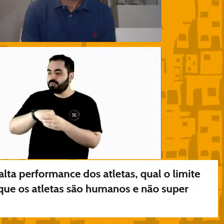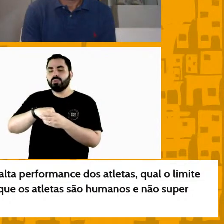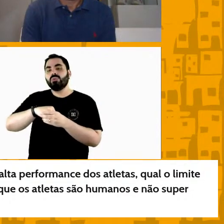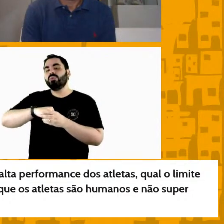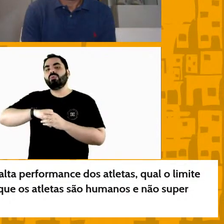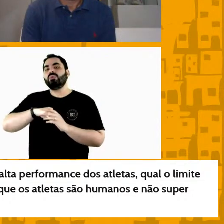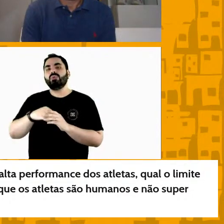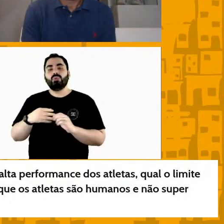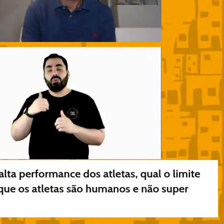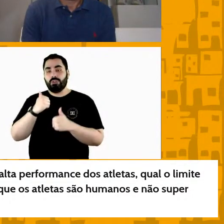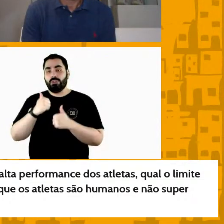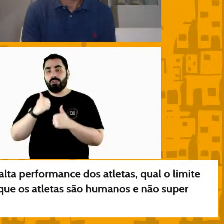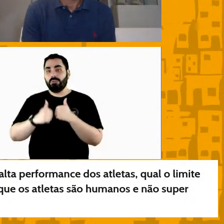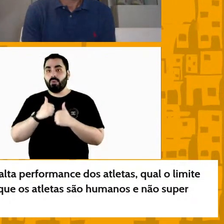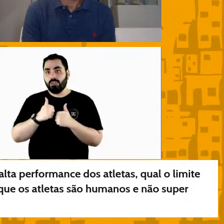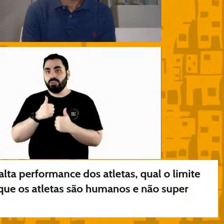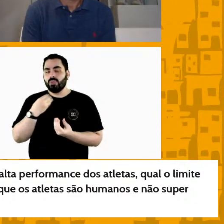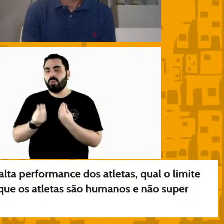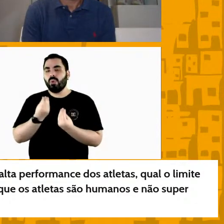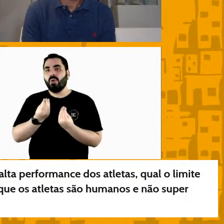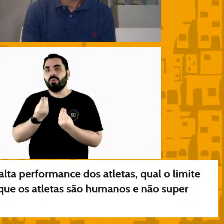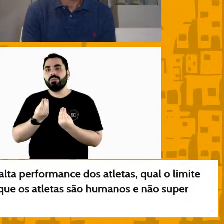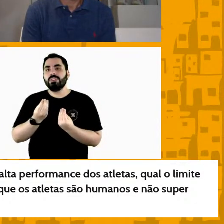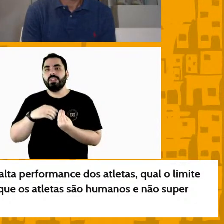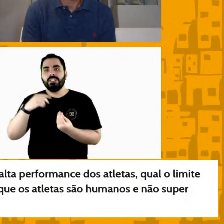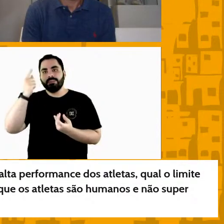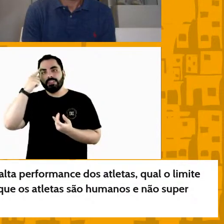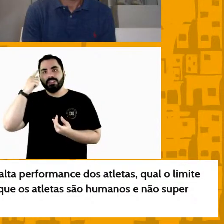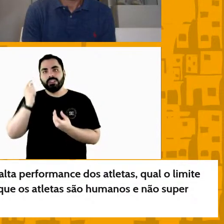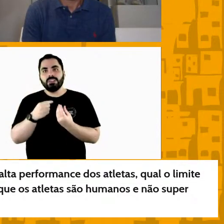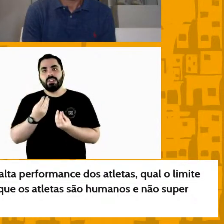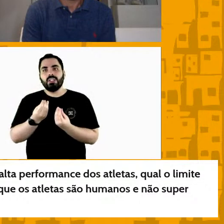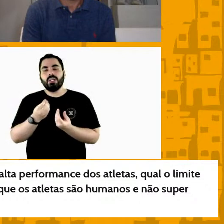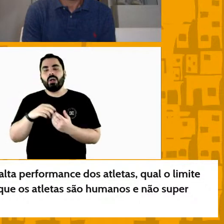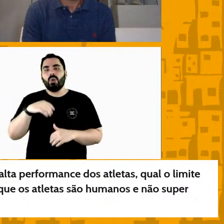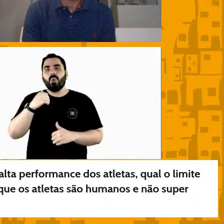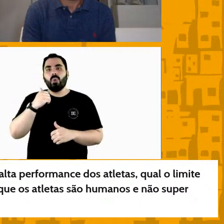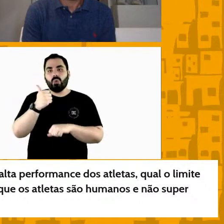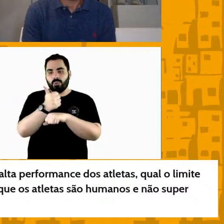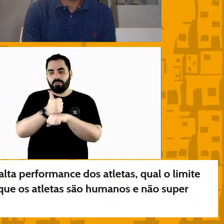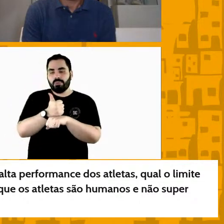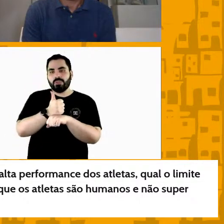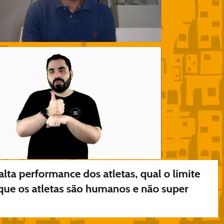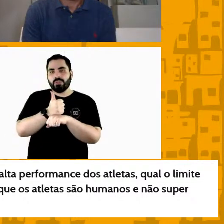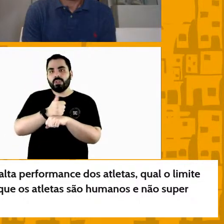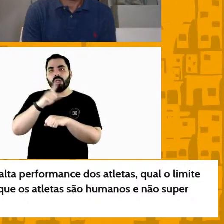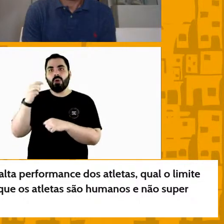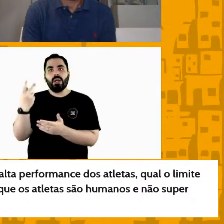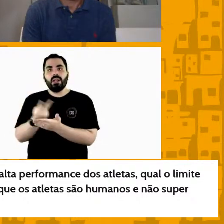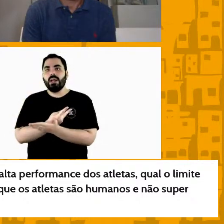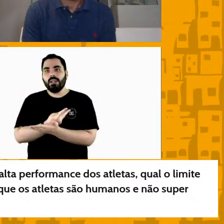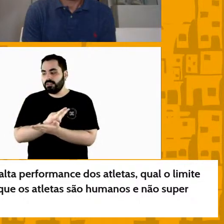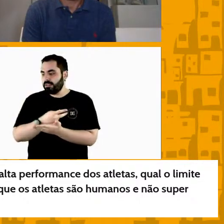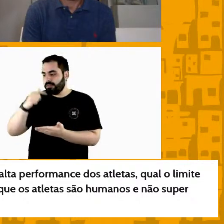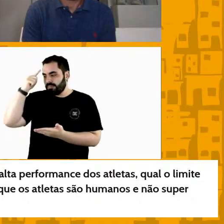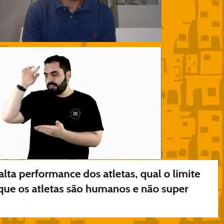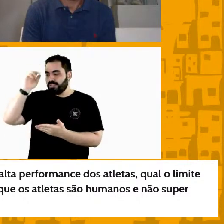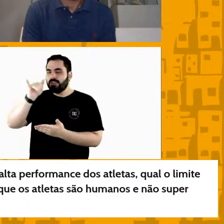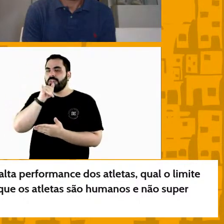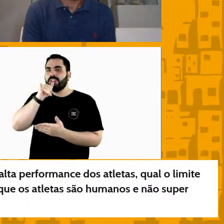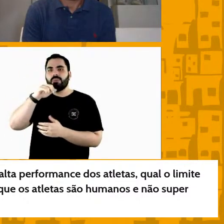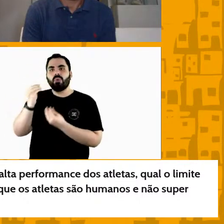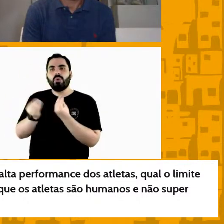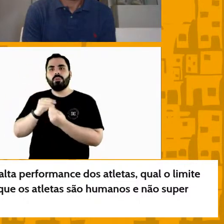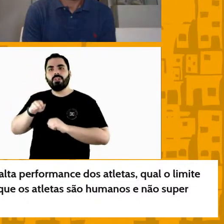o tráfego que a gente tem quando os atletas erram porque eles não são eles são passíveis de erro não são super heróis imbatíveis né